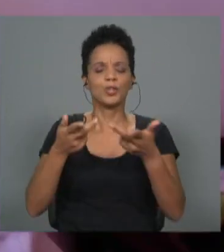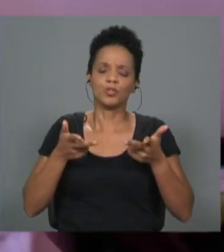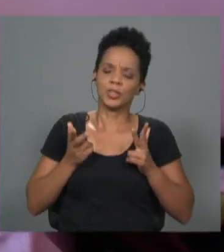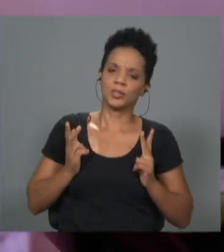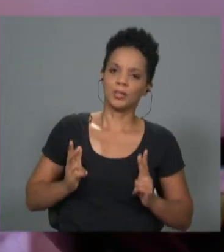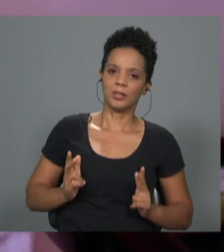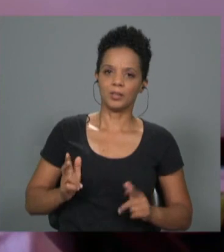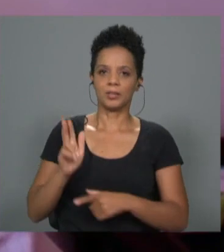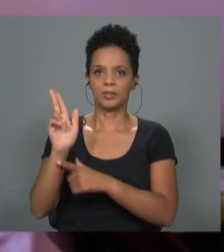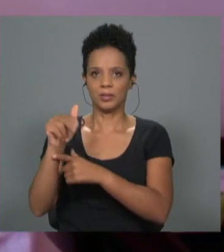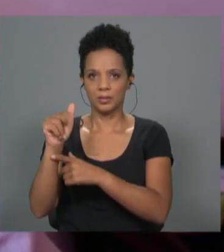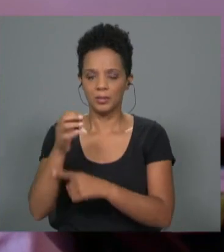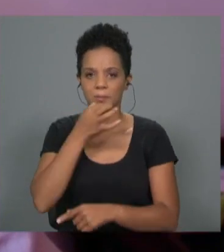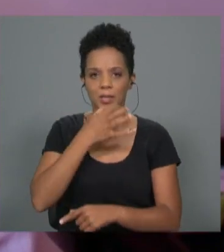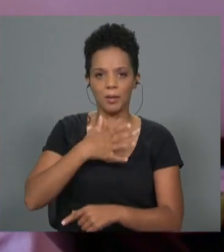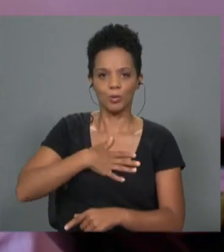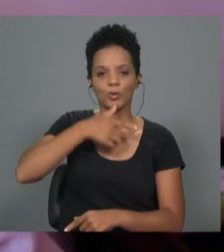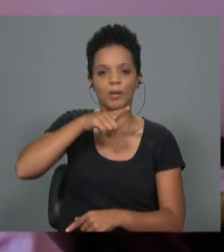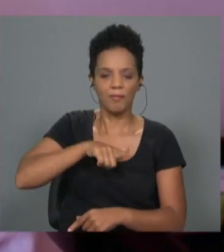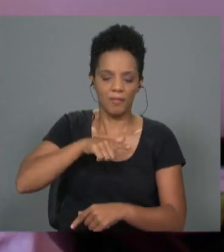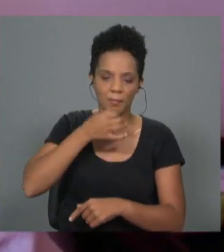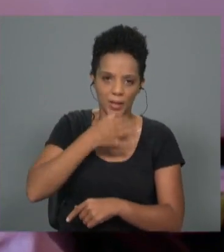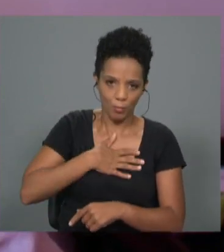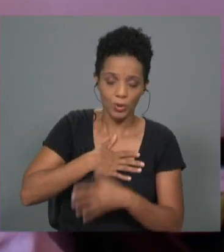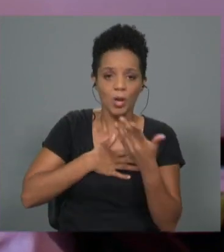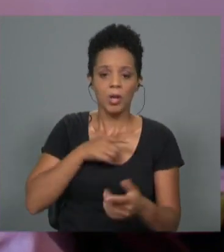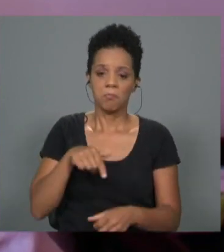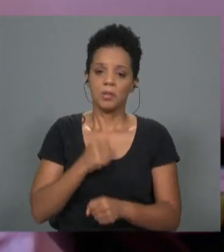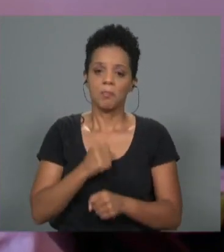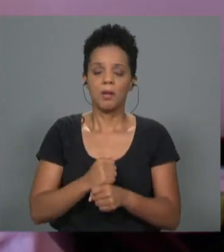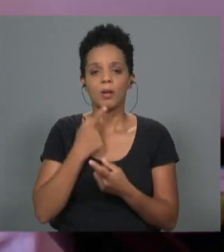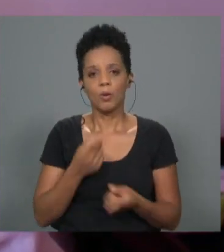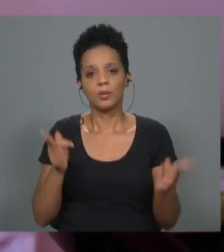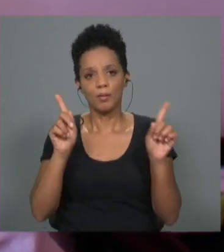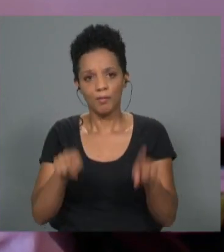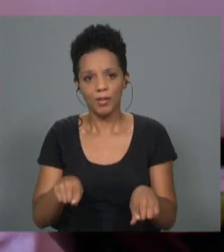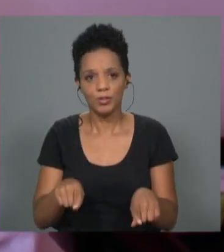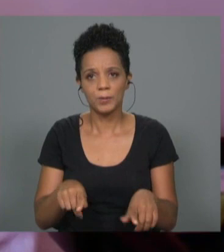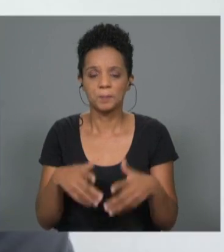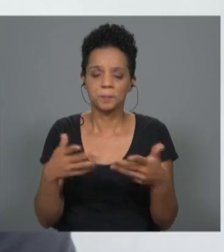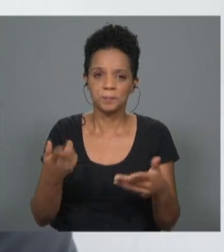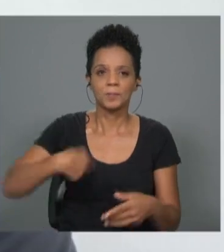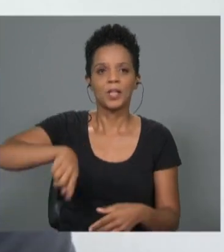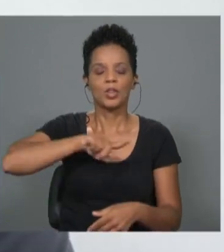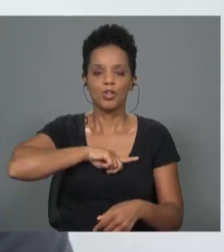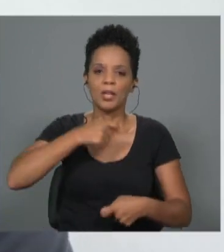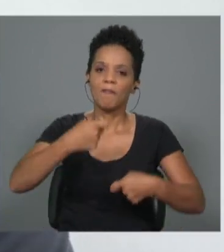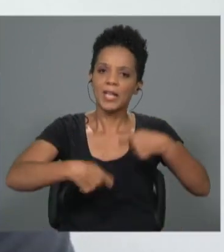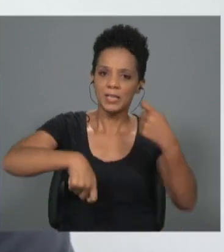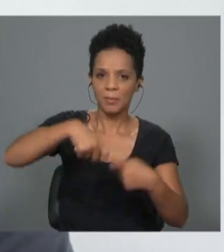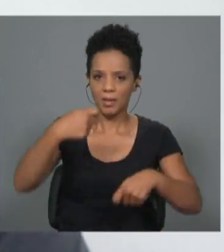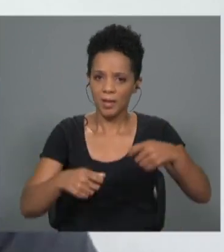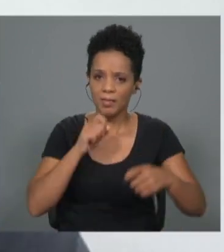e tomei um bocadinho ao café da manhã e agora estou aqui a trabalhar outra vez. Portanto, temos esta flexibilidade de fazer isto.